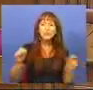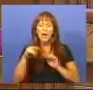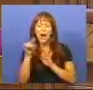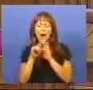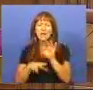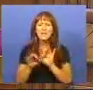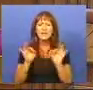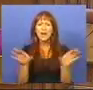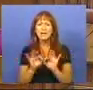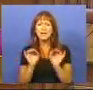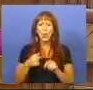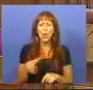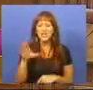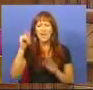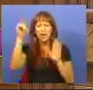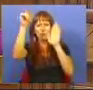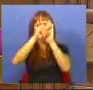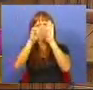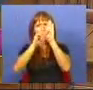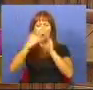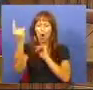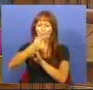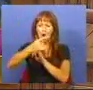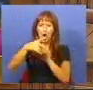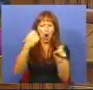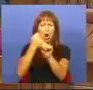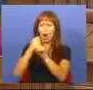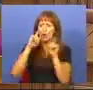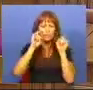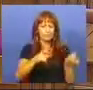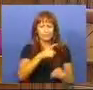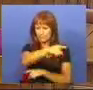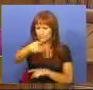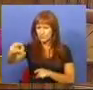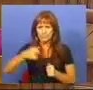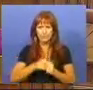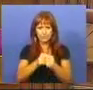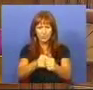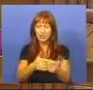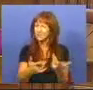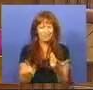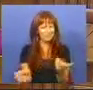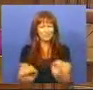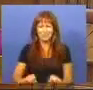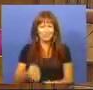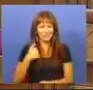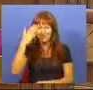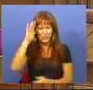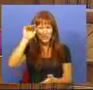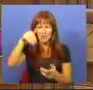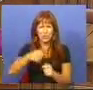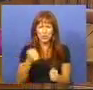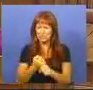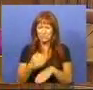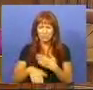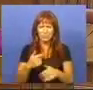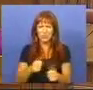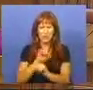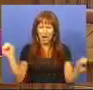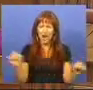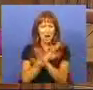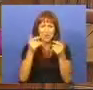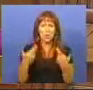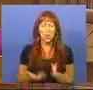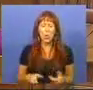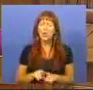ética com uma espécie de 10 mandamentos para as entidades de supervisão? Nada disso parece funcional, nada disso parece claro